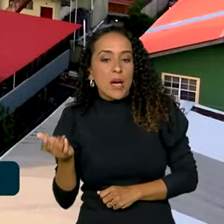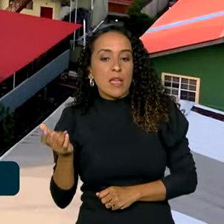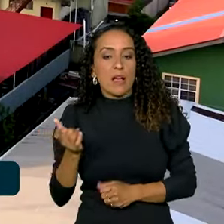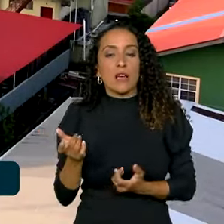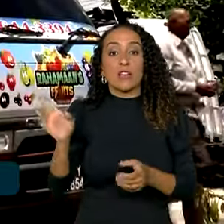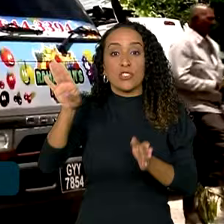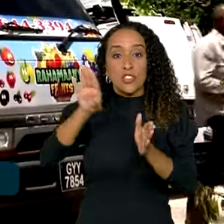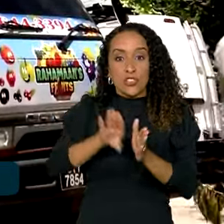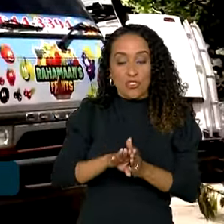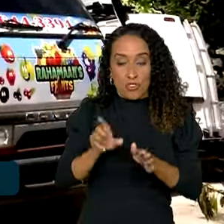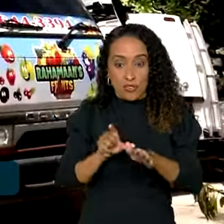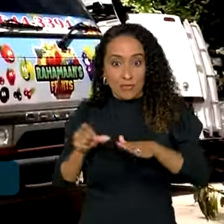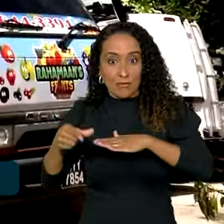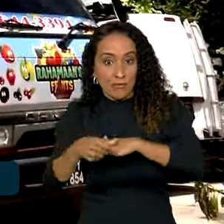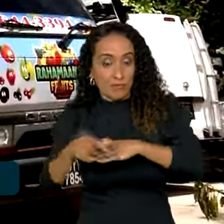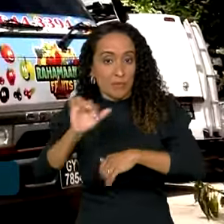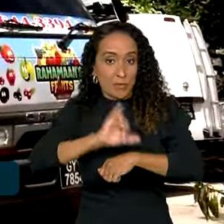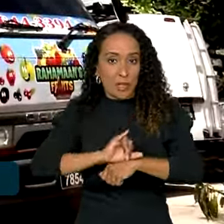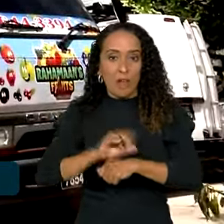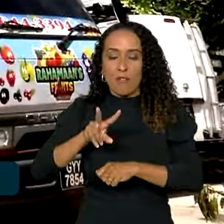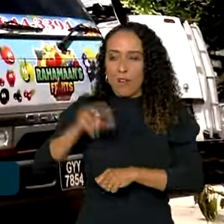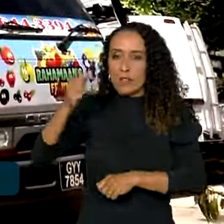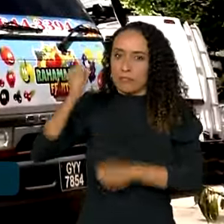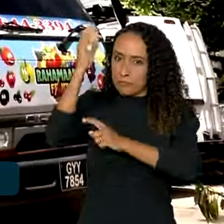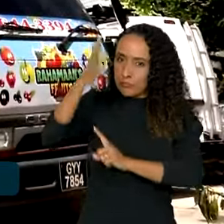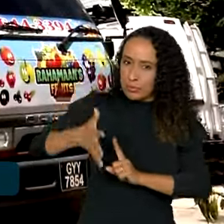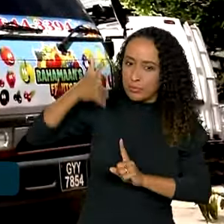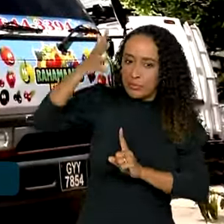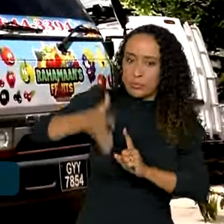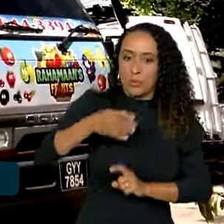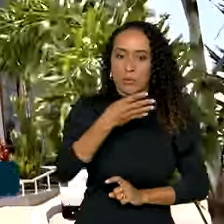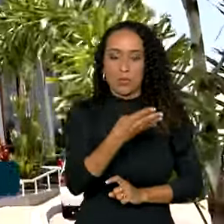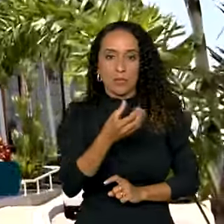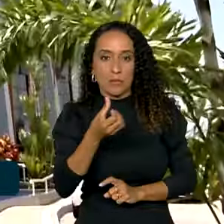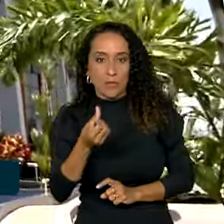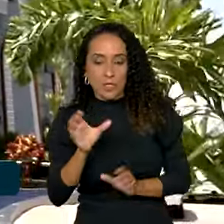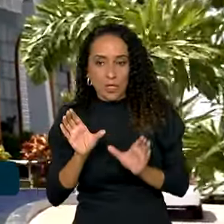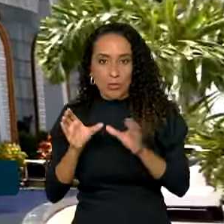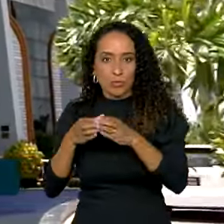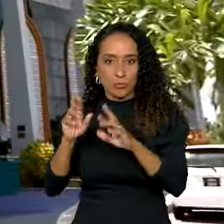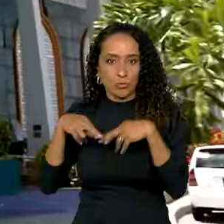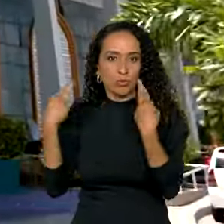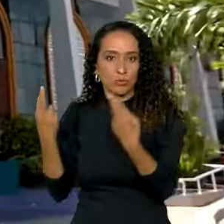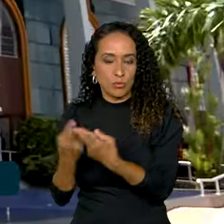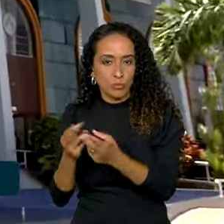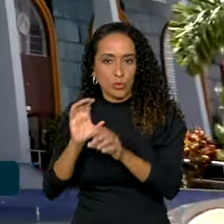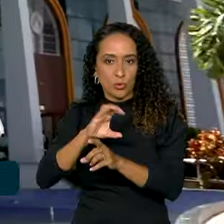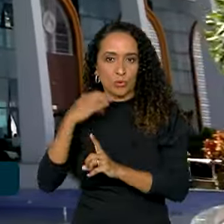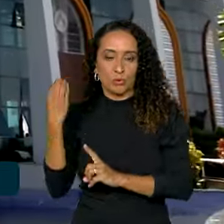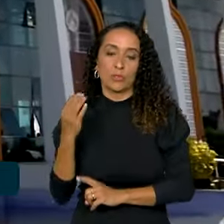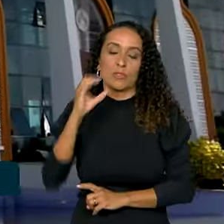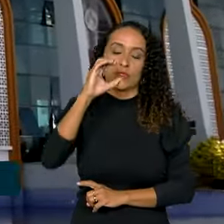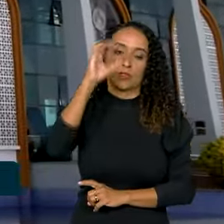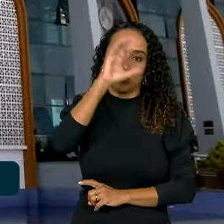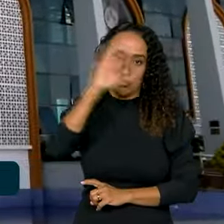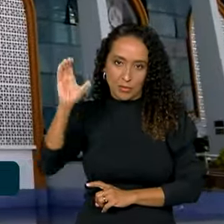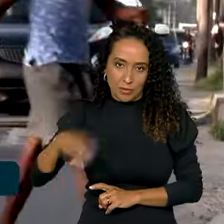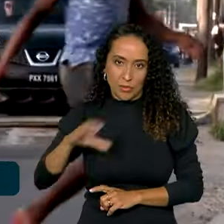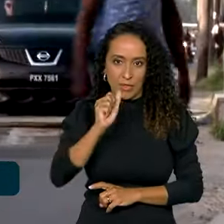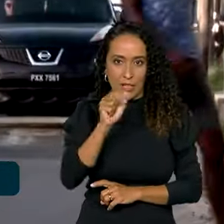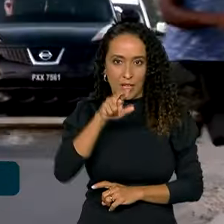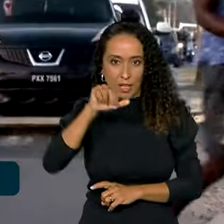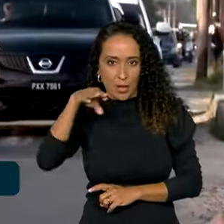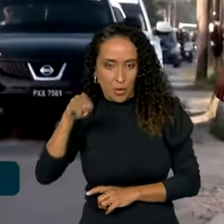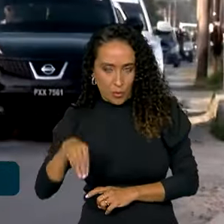capital da Guiana, onde vai discursar no encerramento da 46ª Cúpula da Comunidade dos Estados do Caribe, a CARICOM.